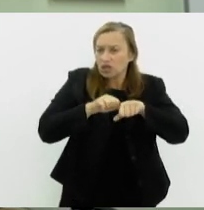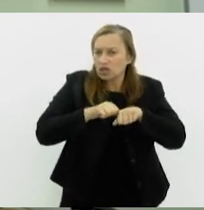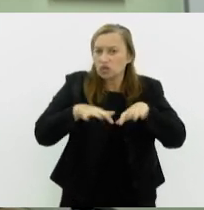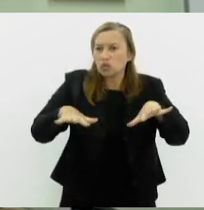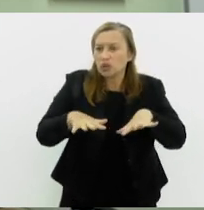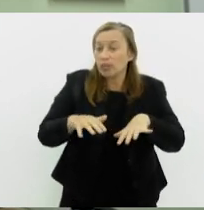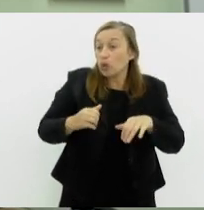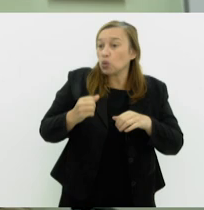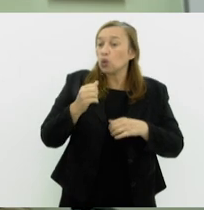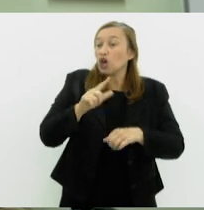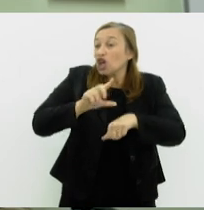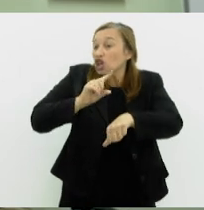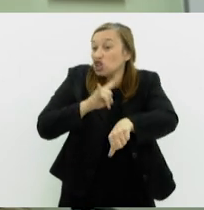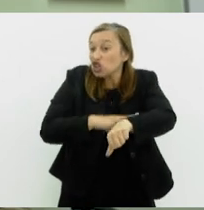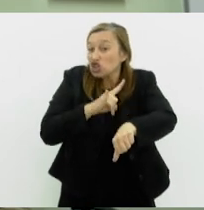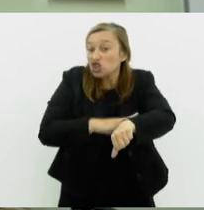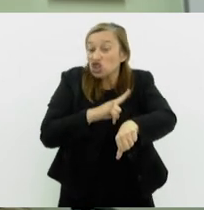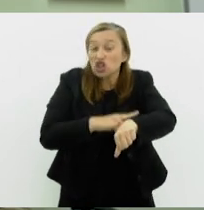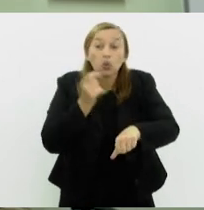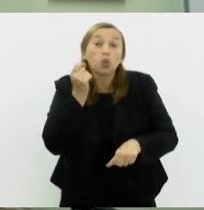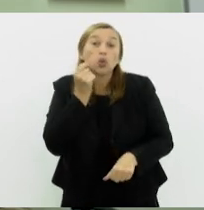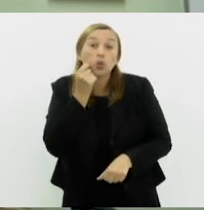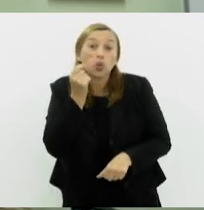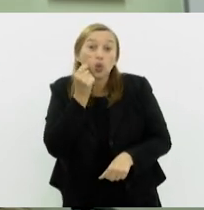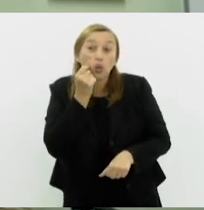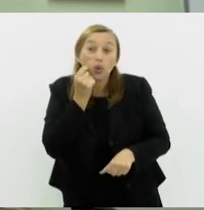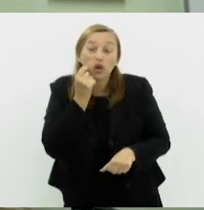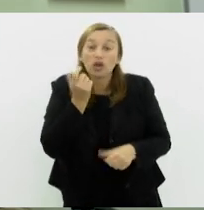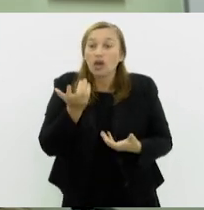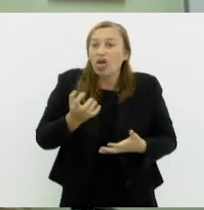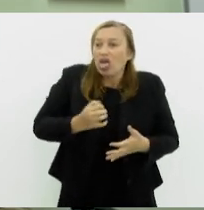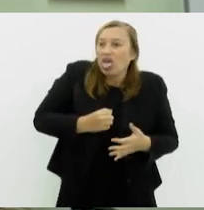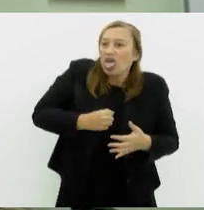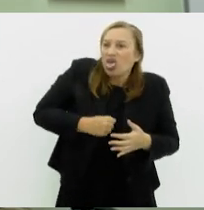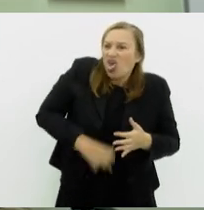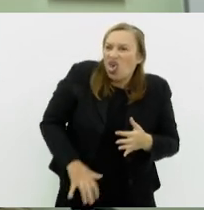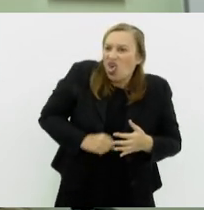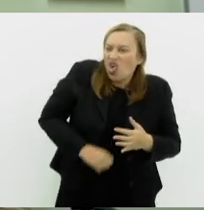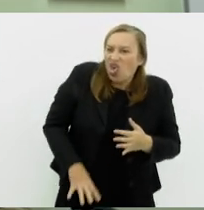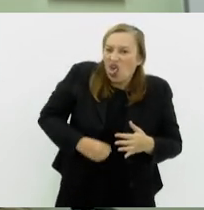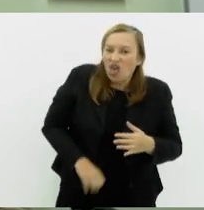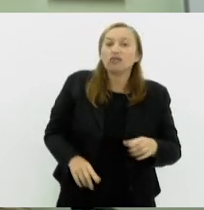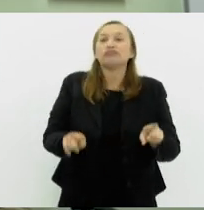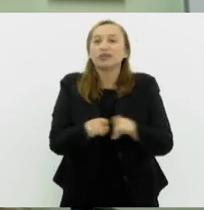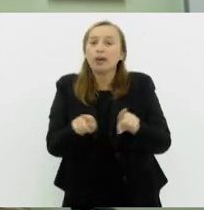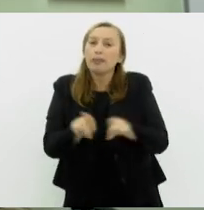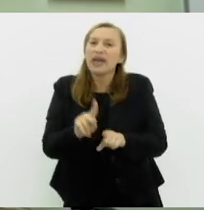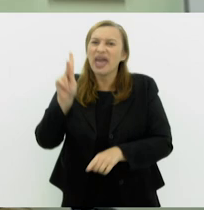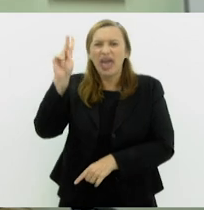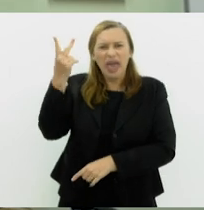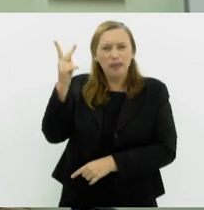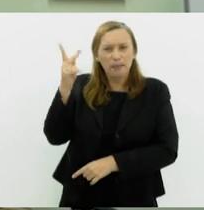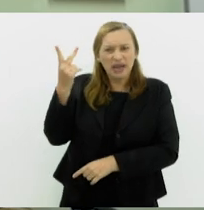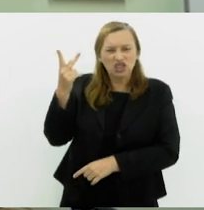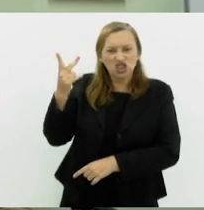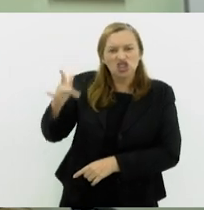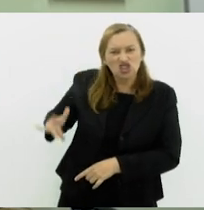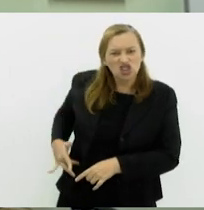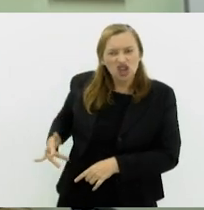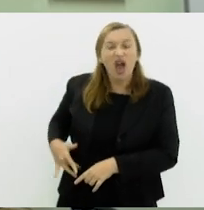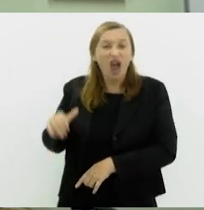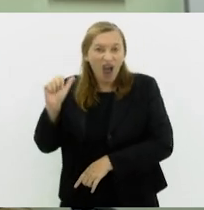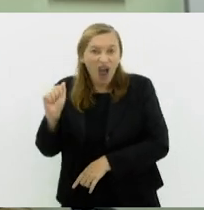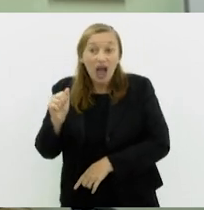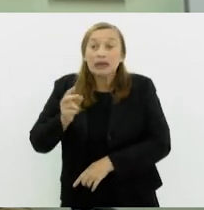do rato, as diarreias, as inflamações intestinais, a própria hepatite A, sempre que possível evitar